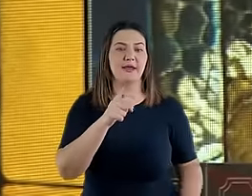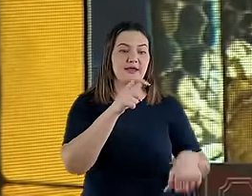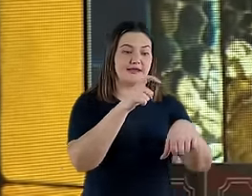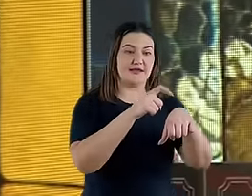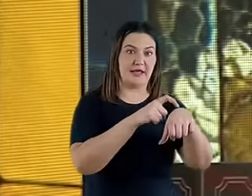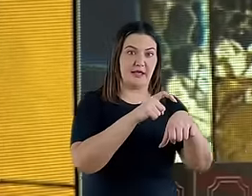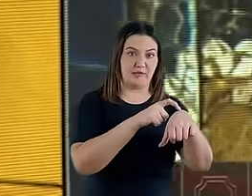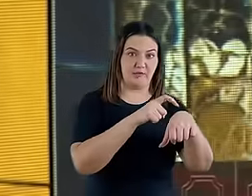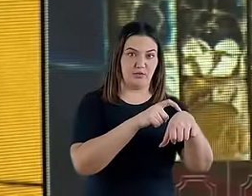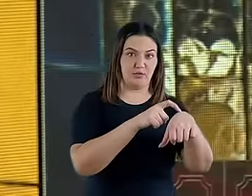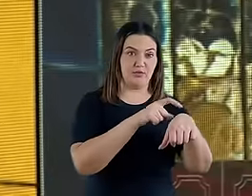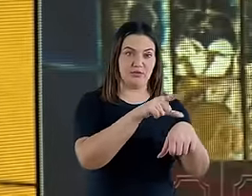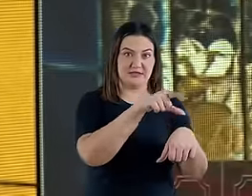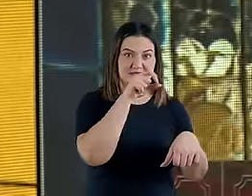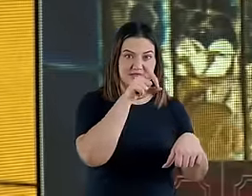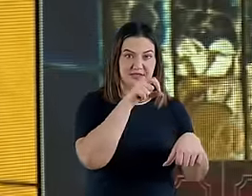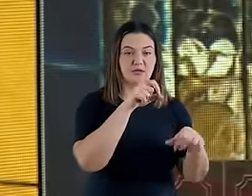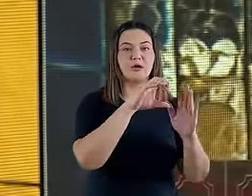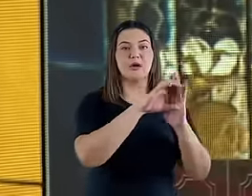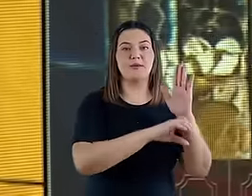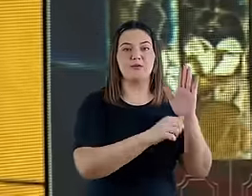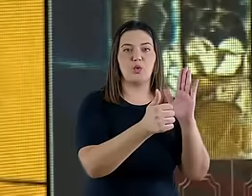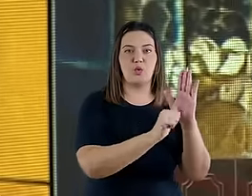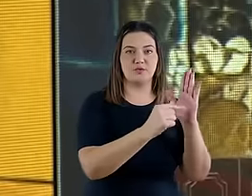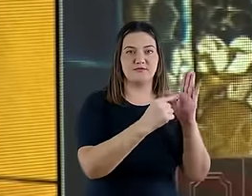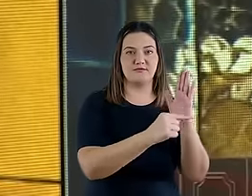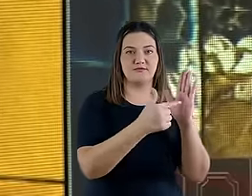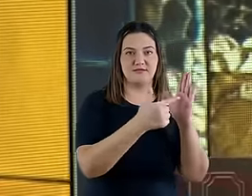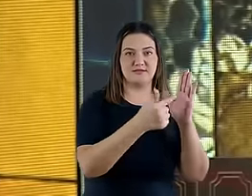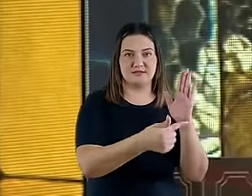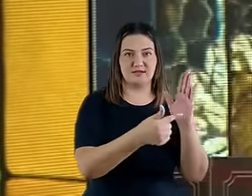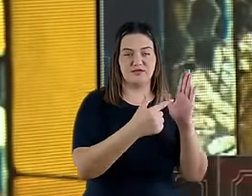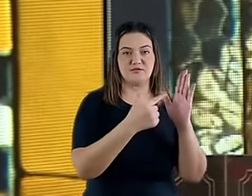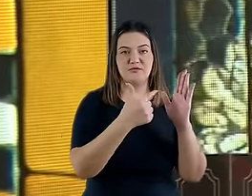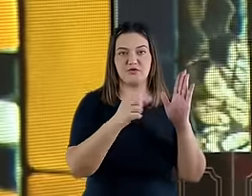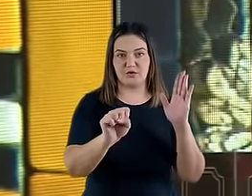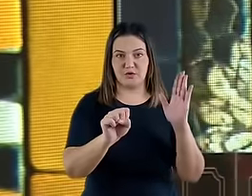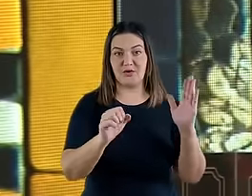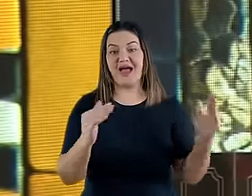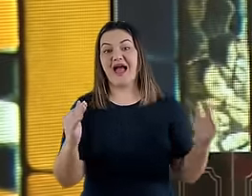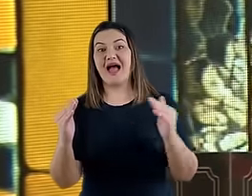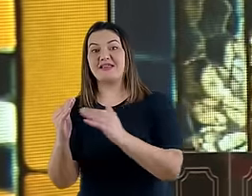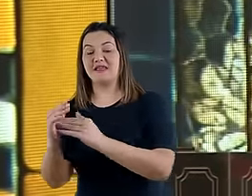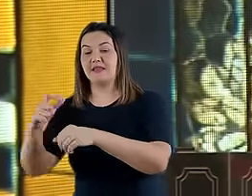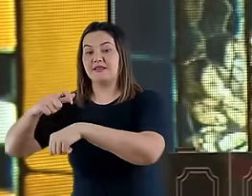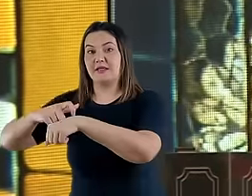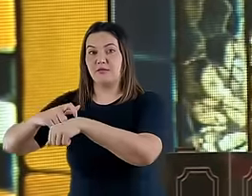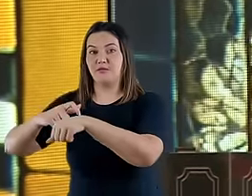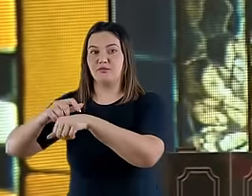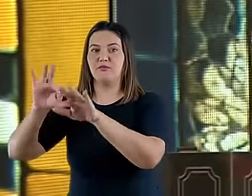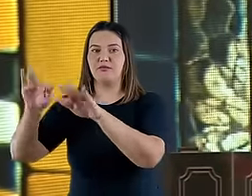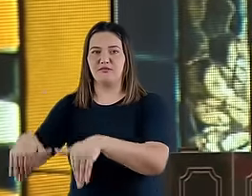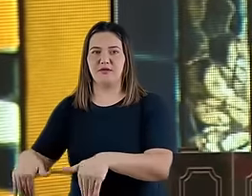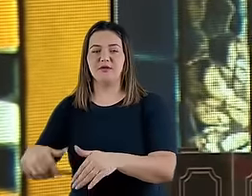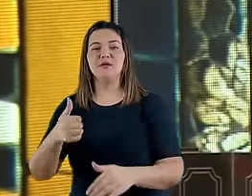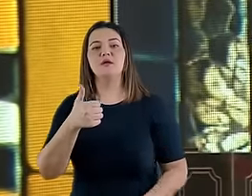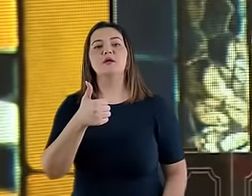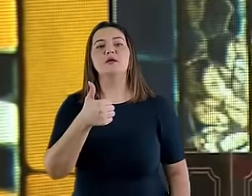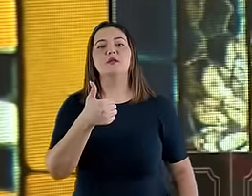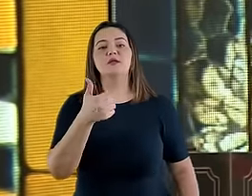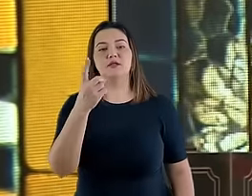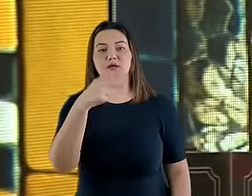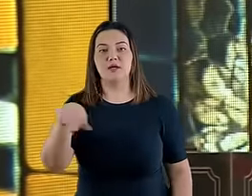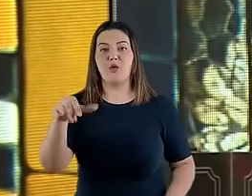tempo designado, Daniel 11, 27 e 28, até o tempo do fim, Daniel 11, 35 e 40.